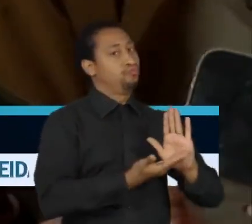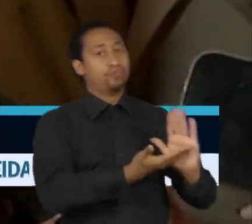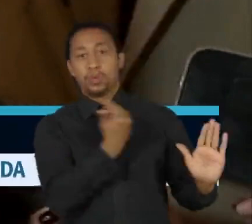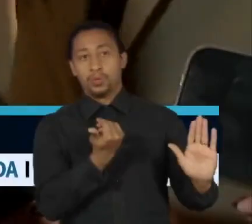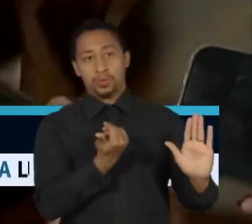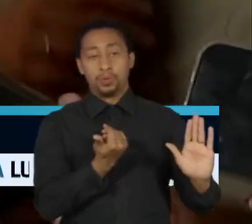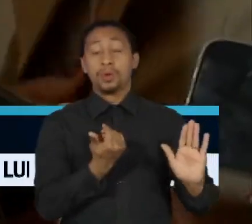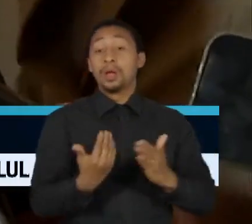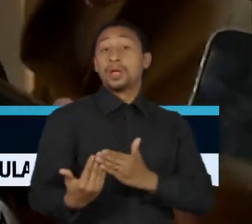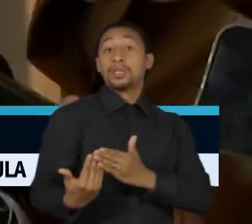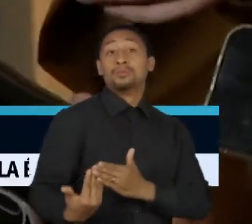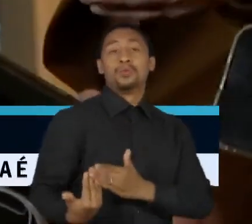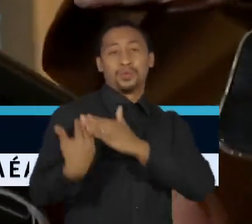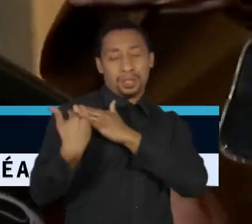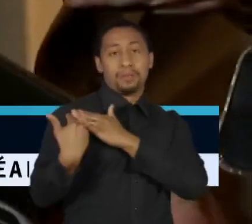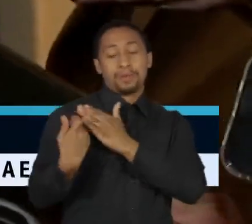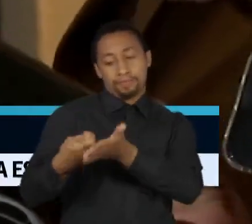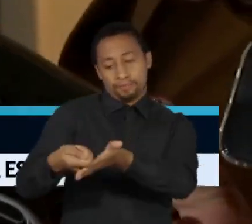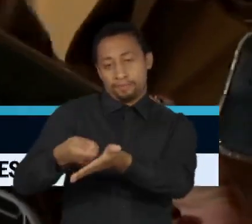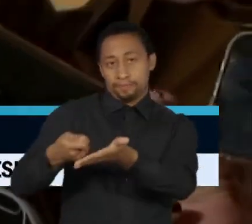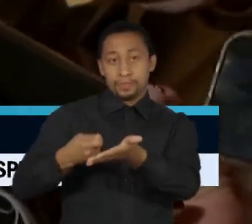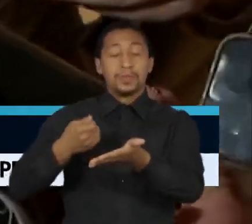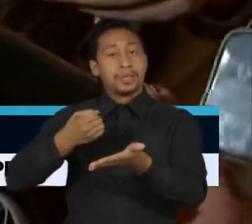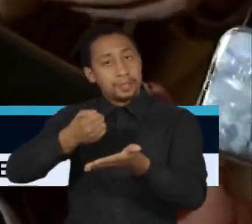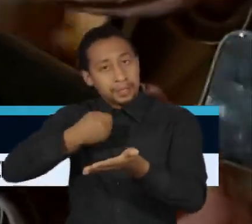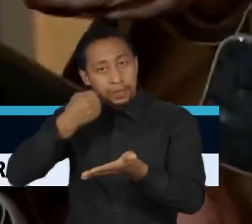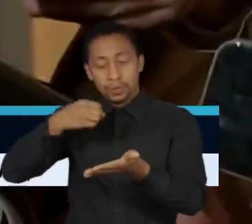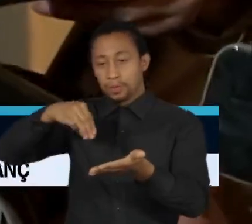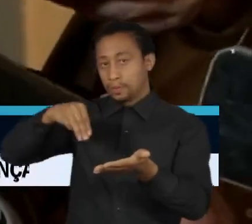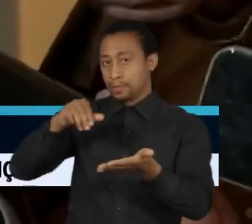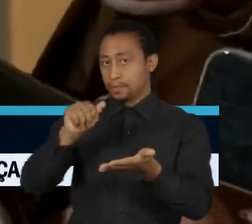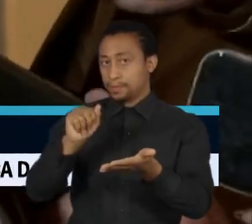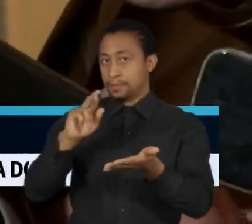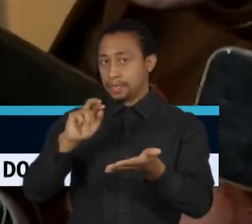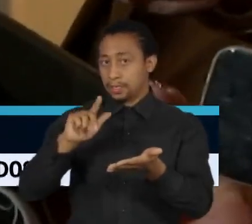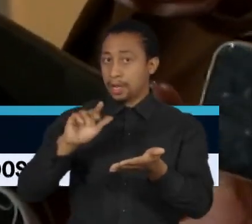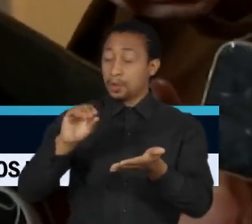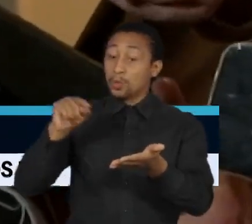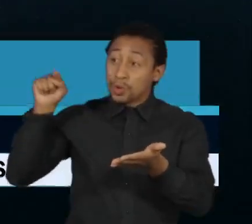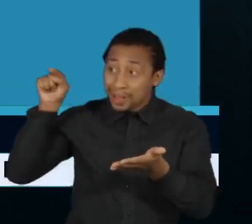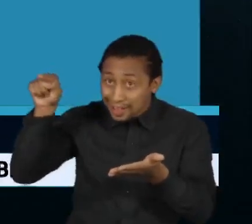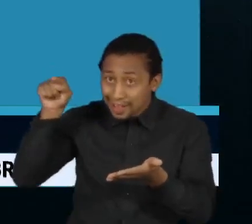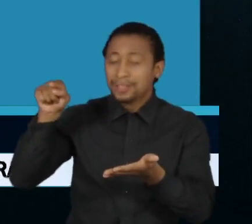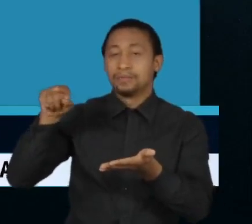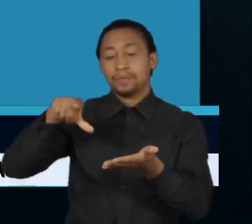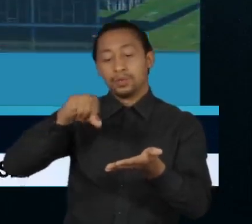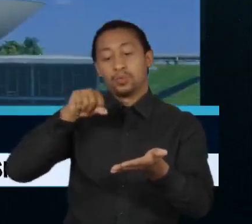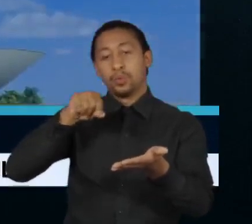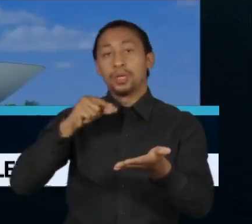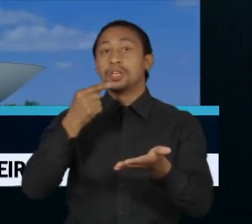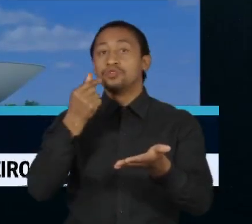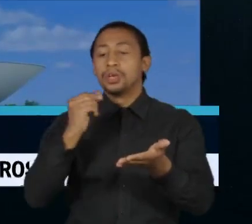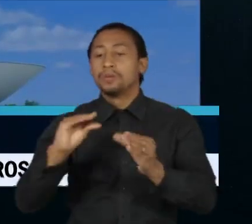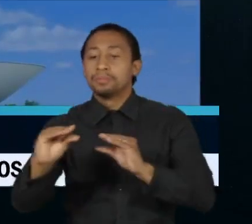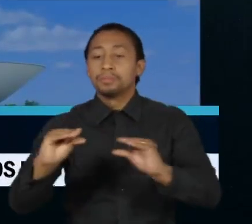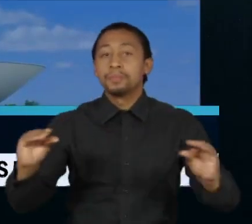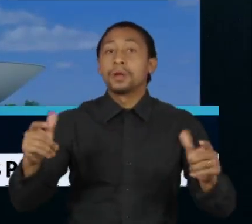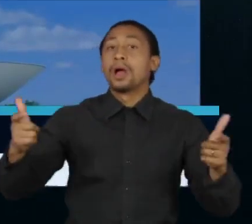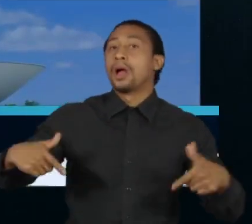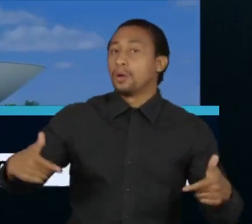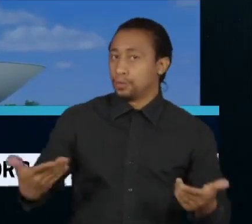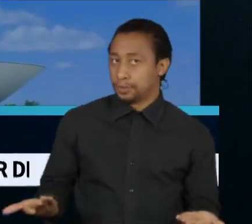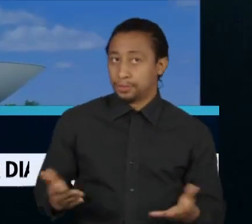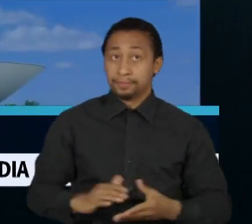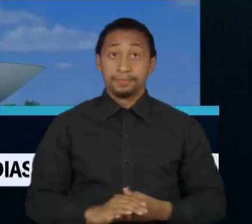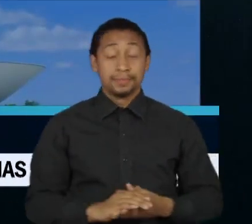ao relator-geral do orçamento, o senador Marcelo Castro, fazer as indicações. A aprovação da PEC aumenta o